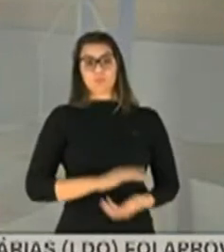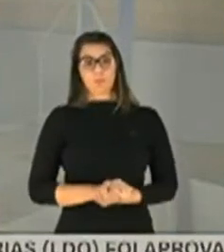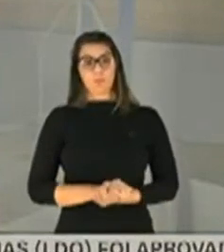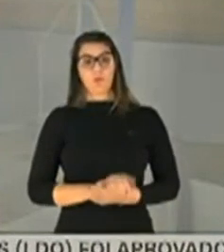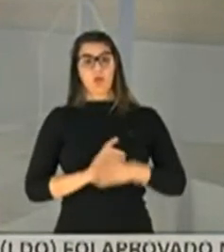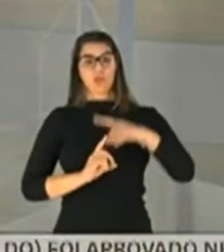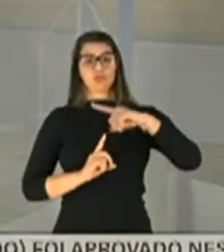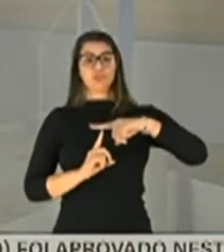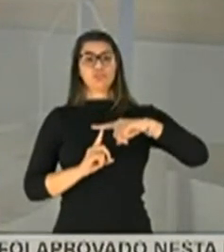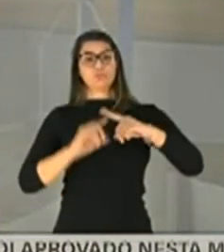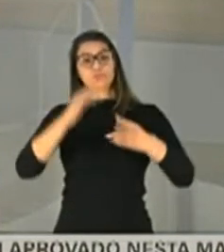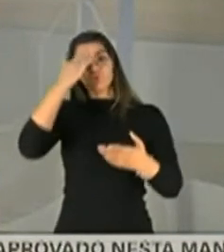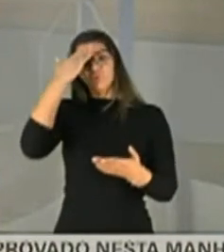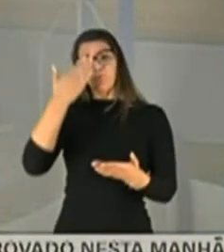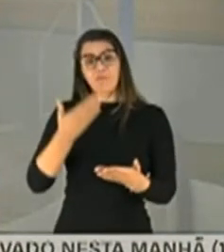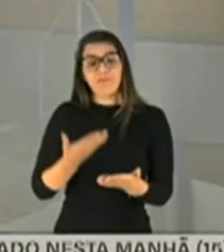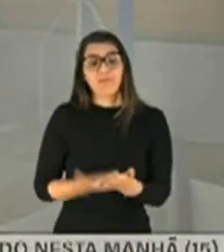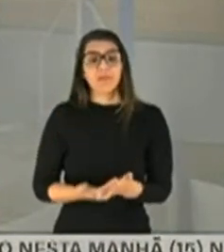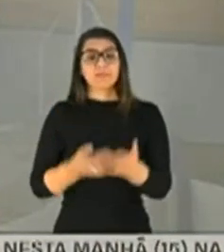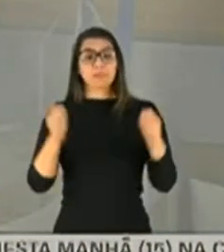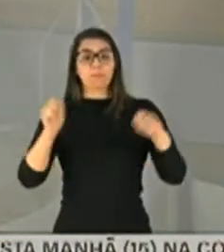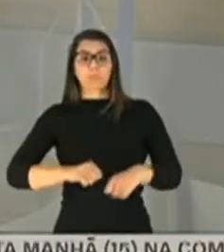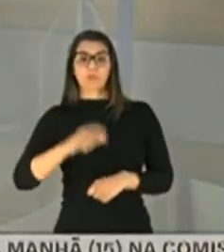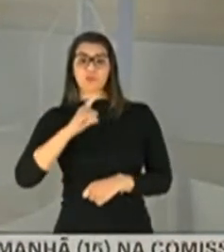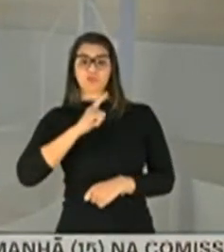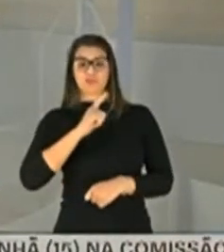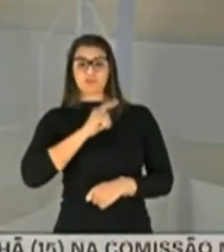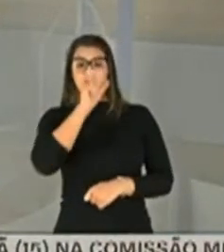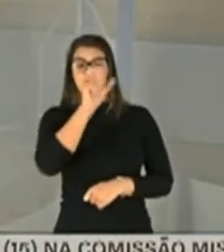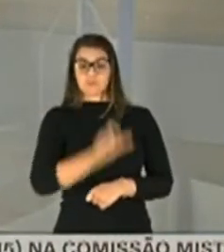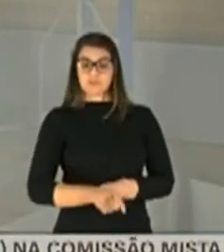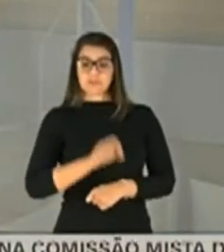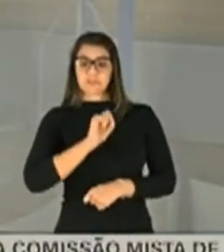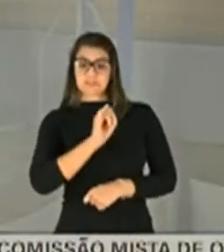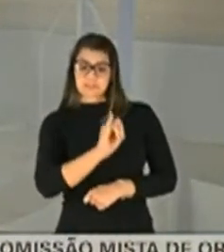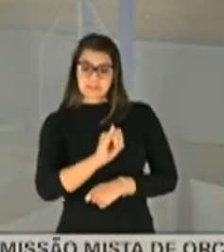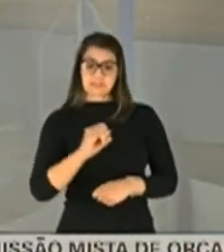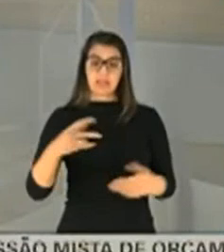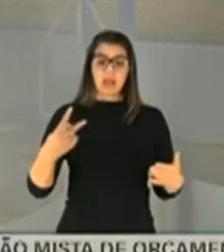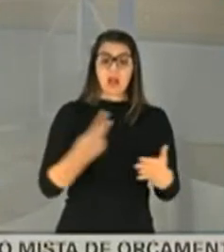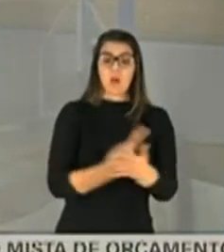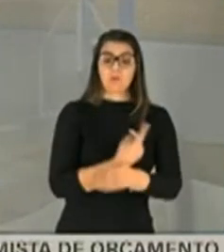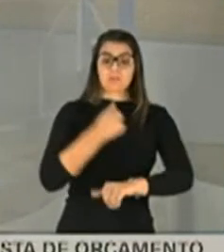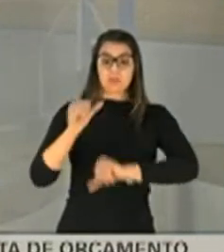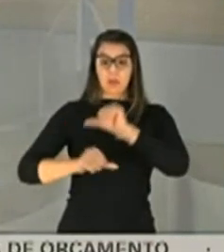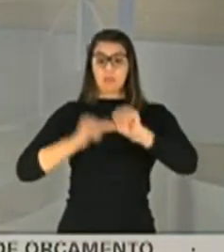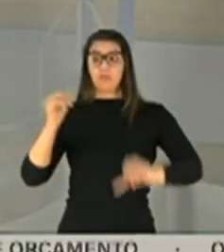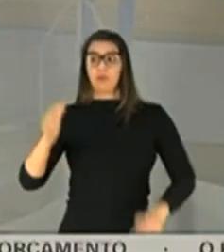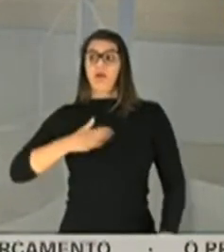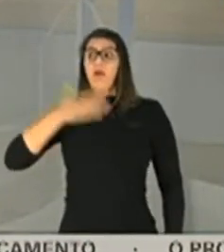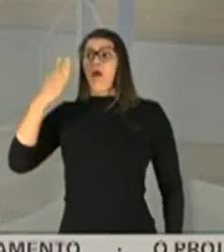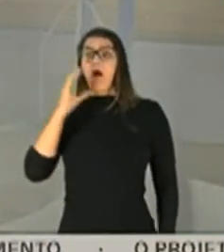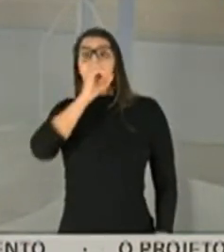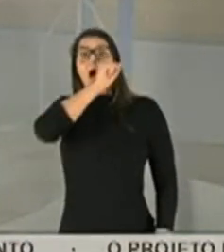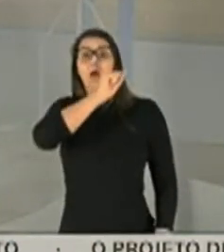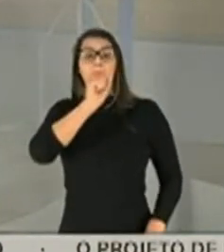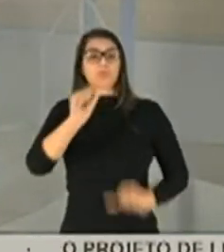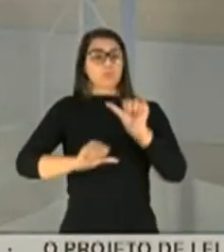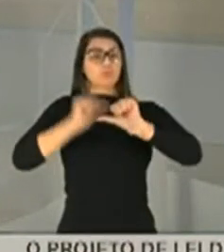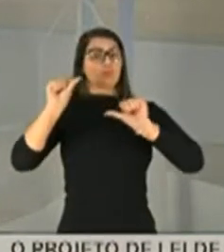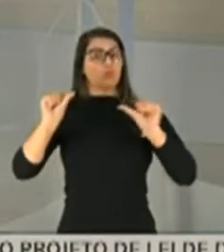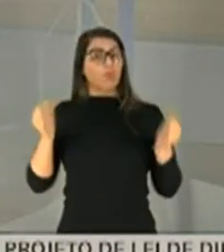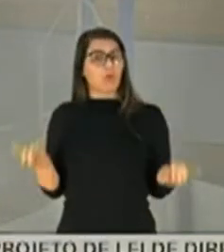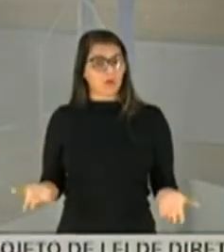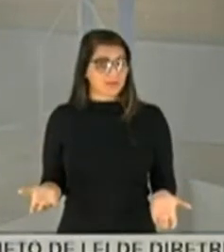confiabilidade a gente pode ter se aconteceu essa mudança repentina do nada.